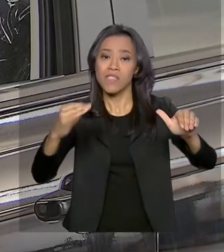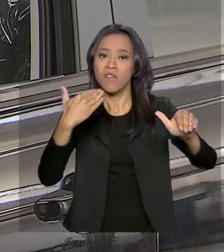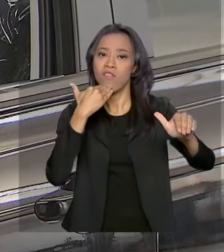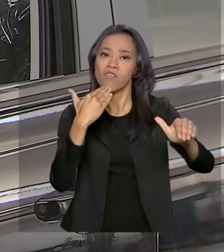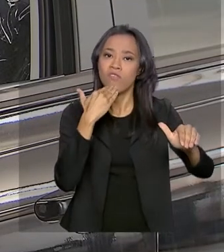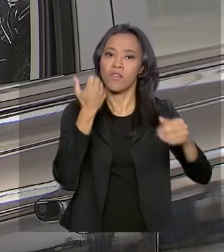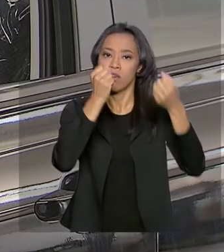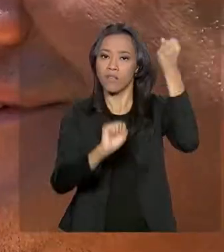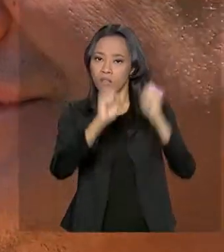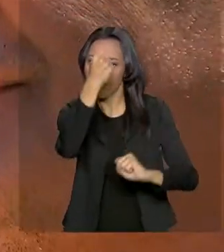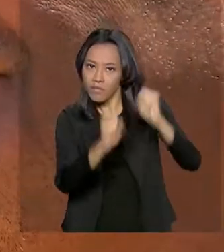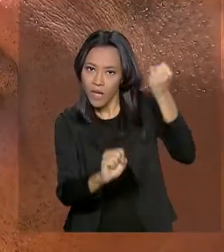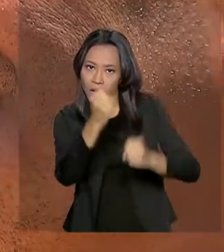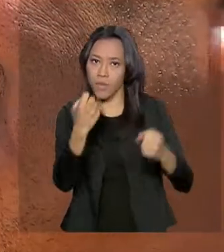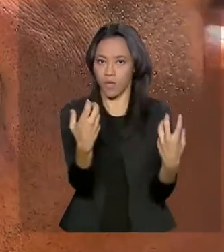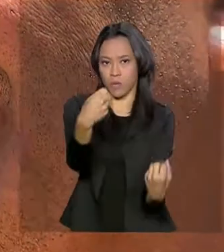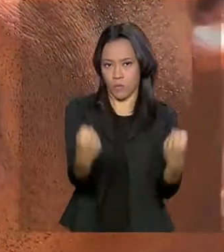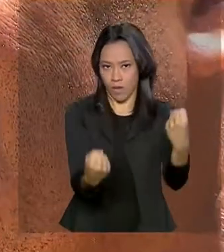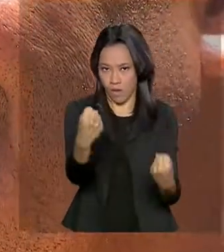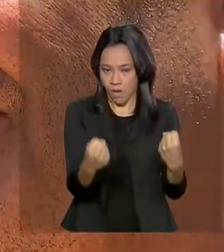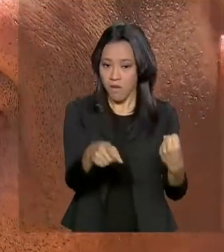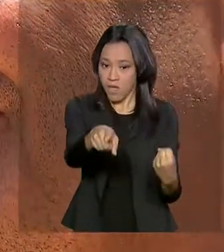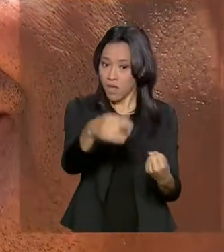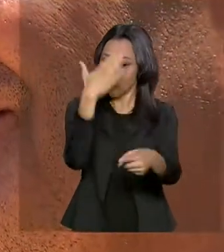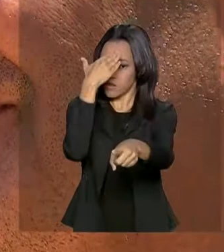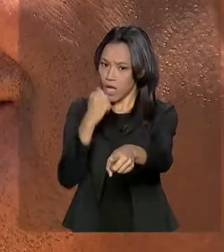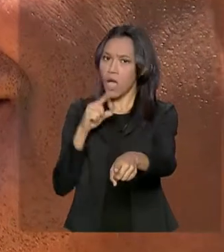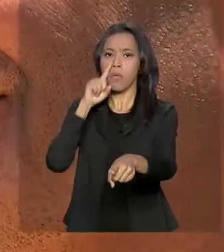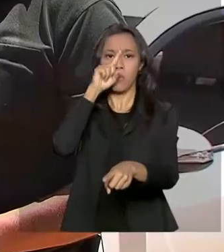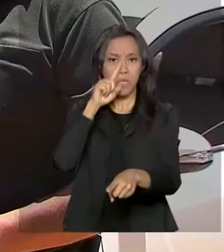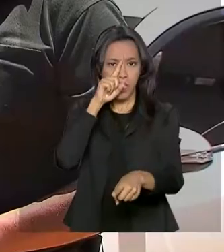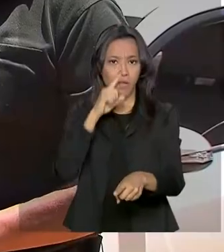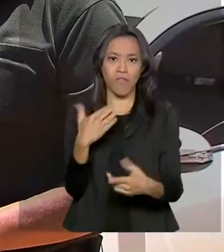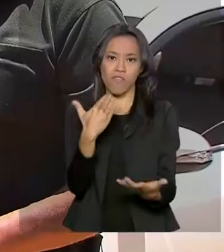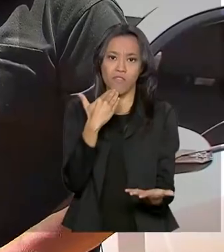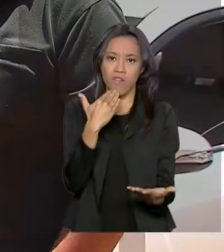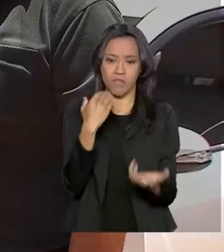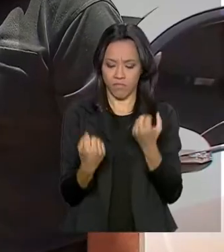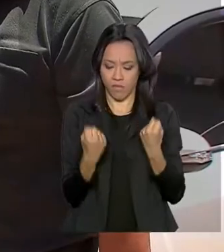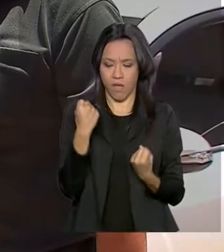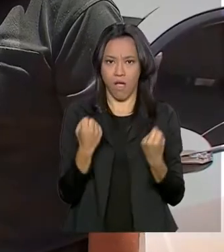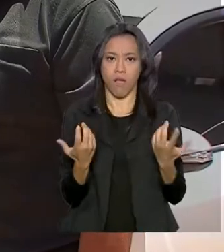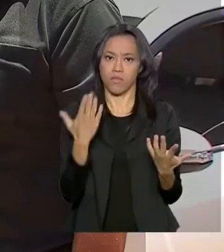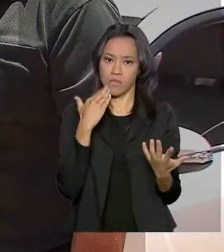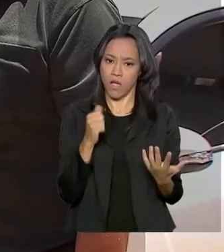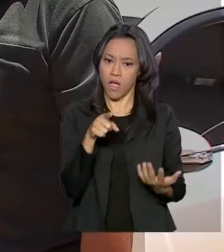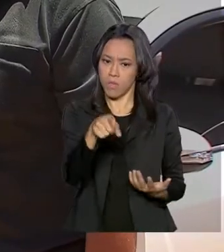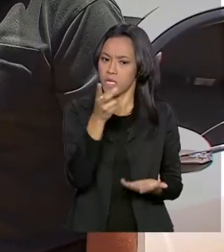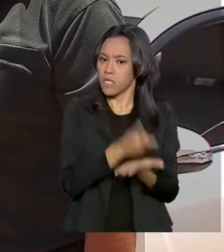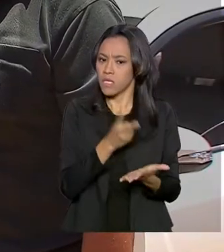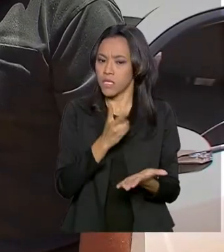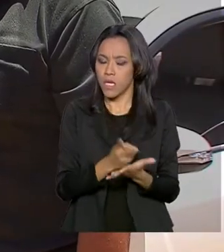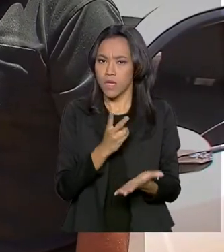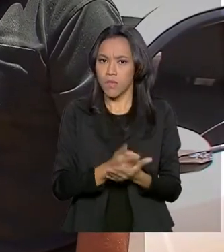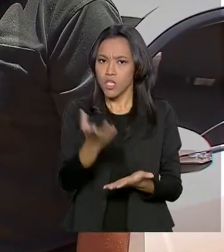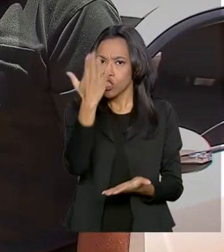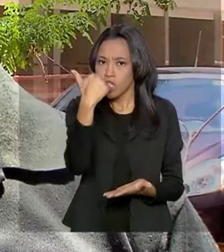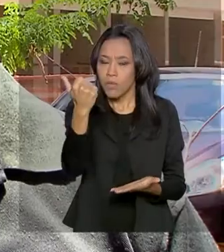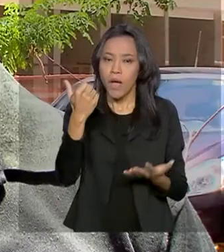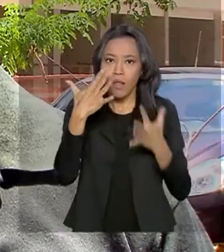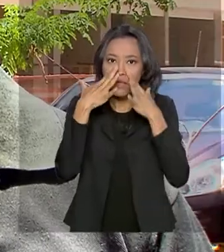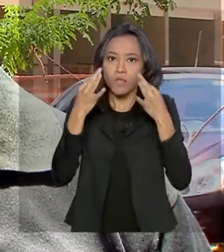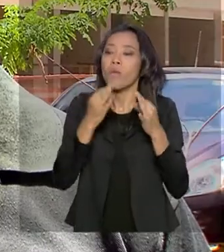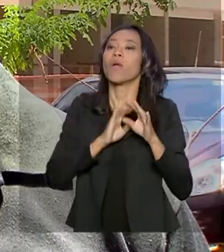fábrica no veículo. Josemiro sabe dos riscos de um defeito no carro e, por isso, sempre atende quando é chamado.